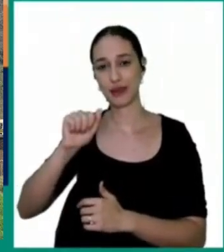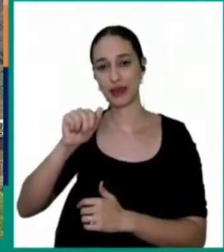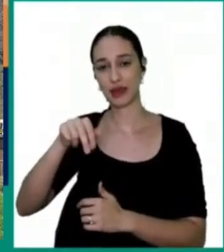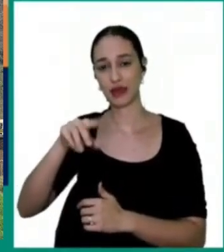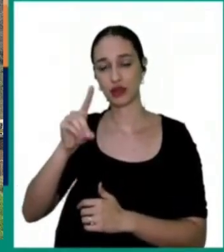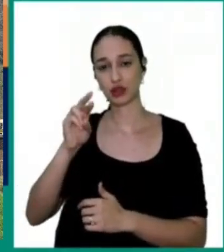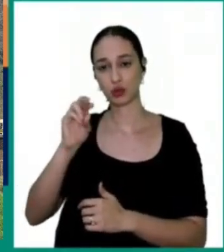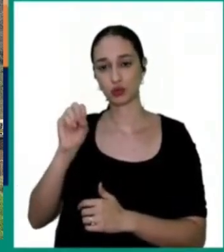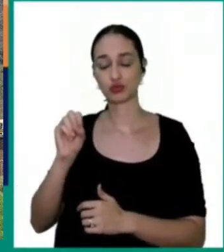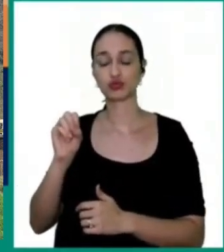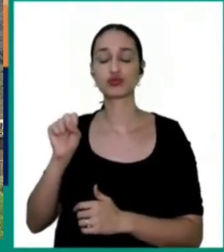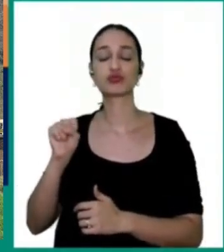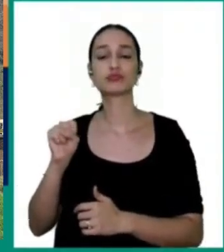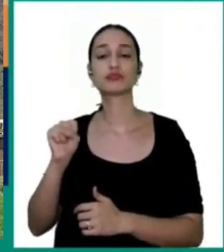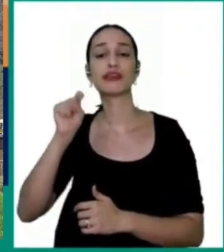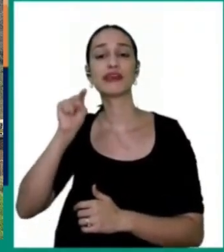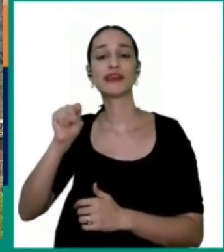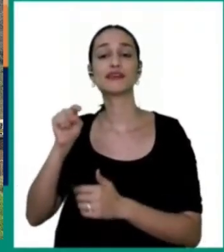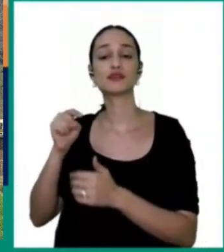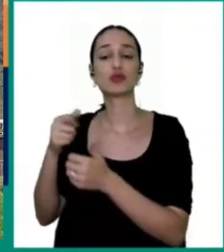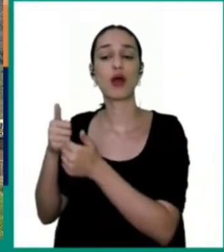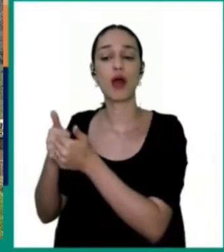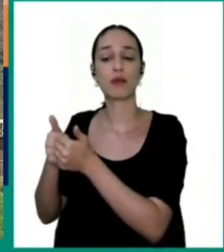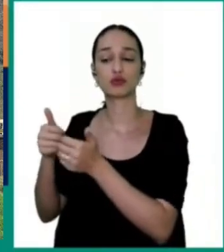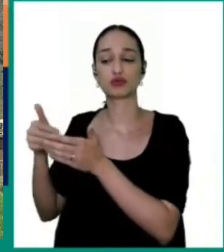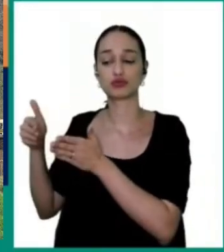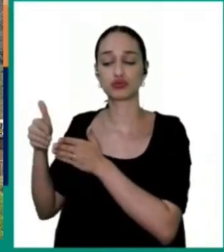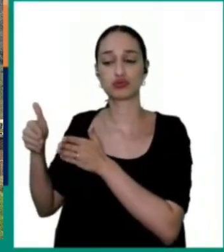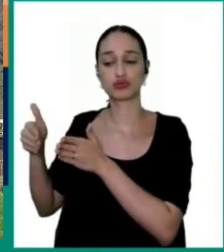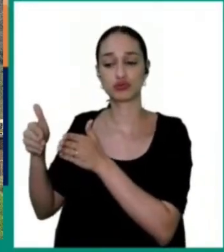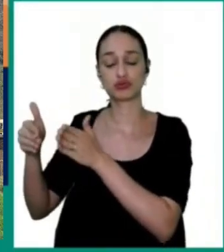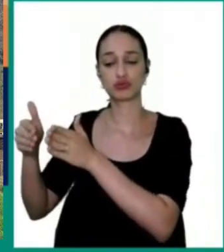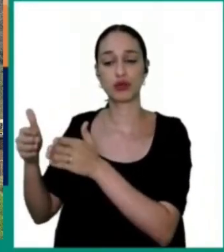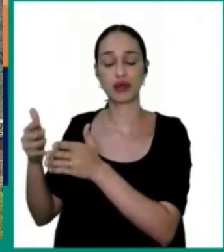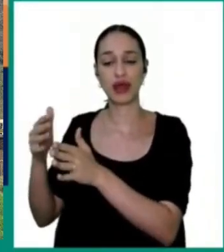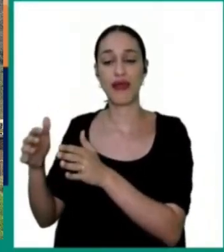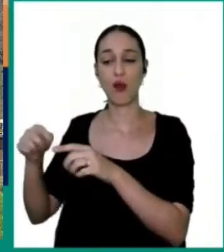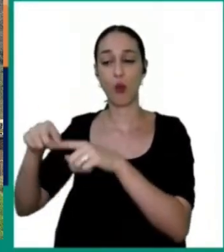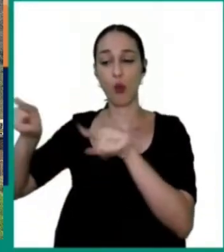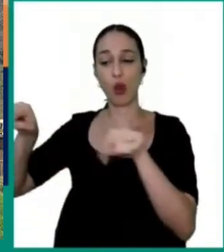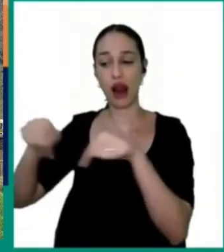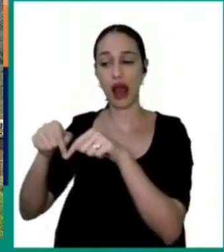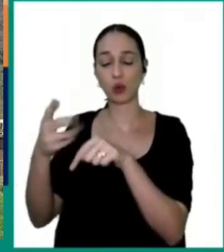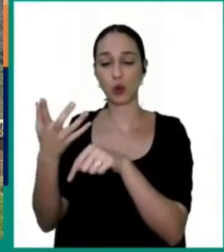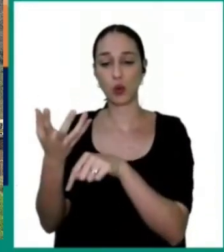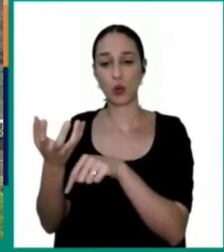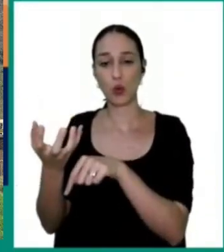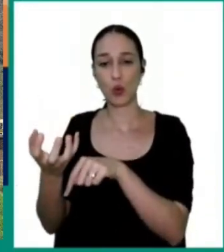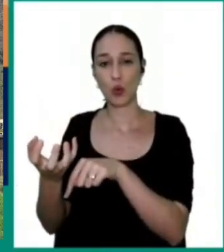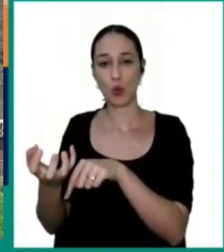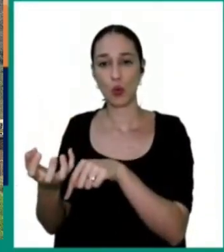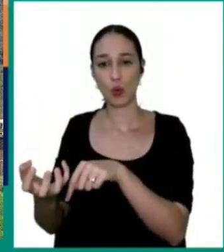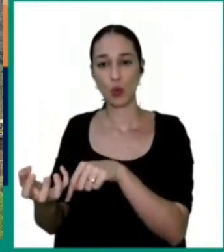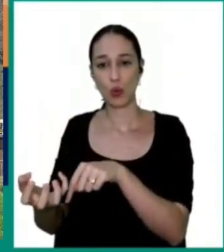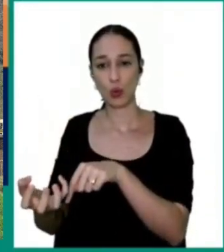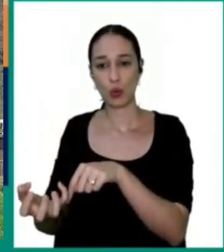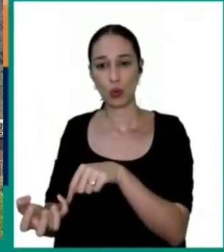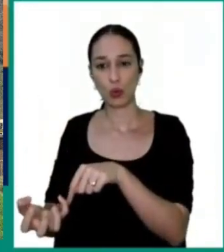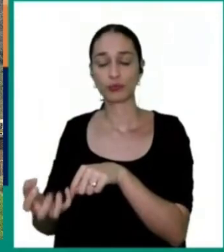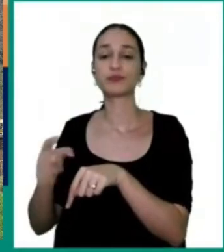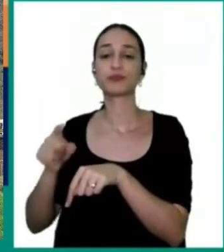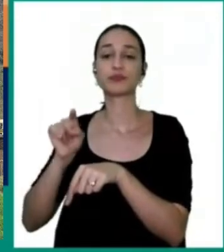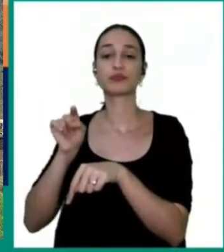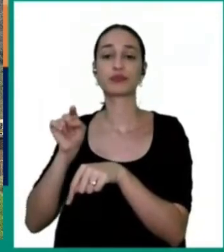da parede dessa ET, houve um processo erosivo forte, e inclusive acreditávamos que, nesse